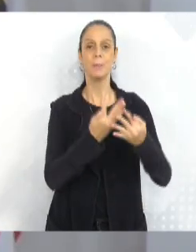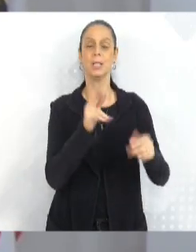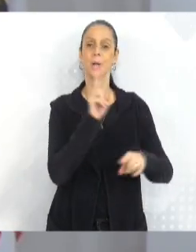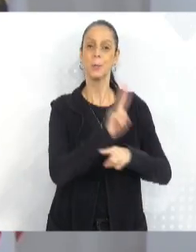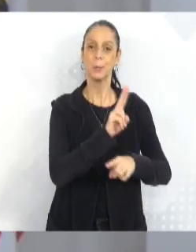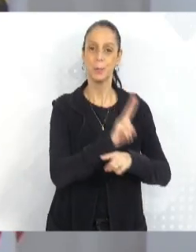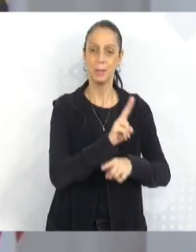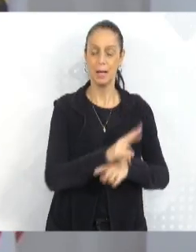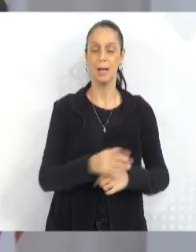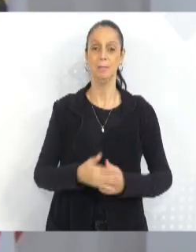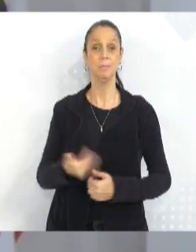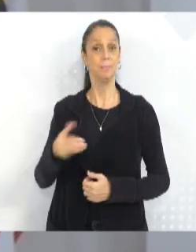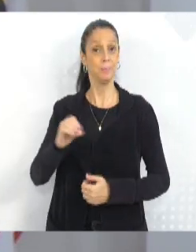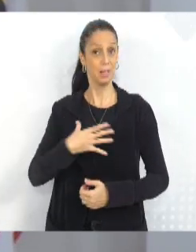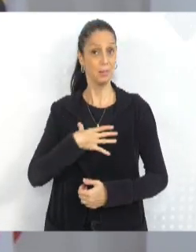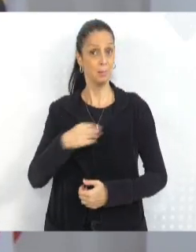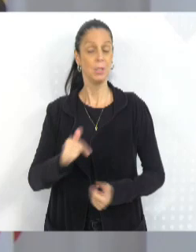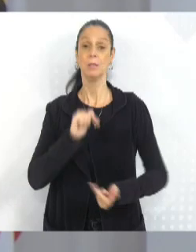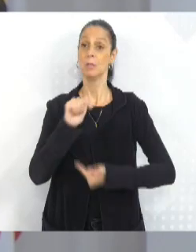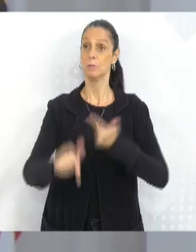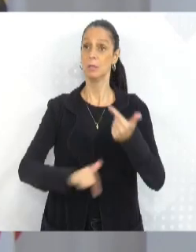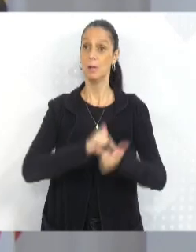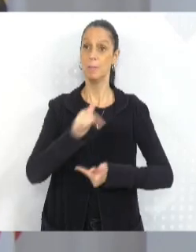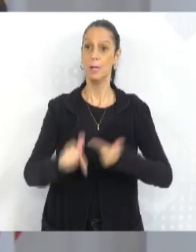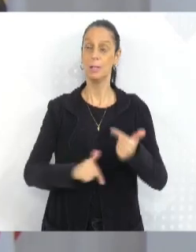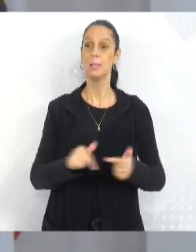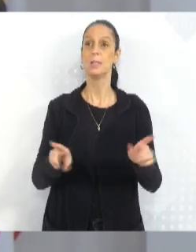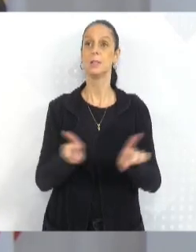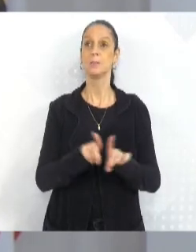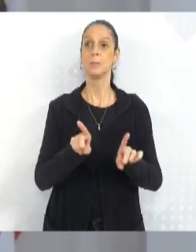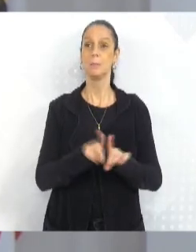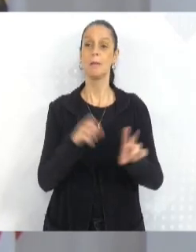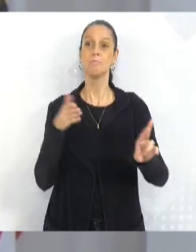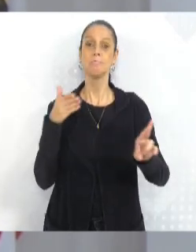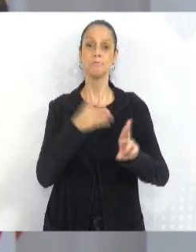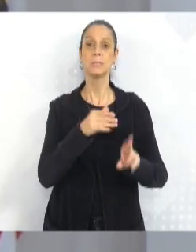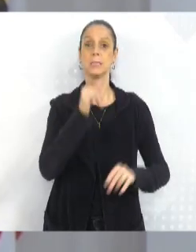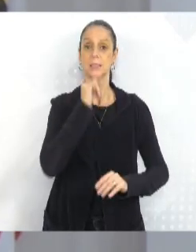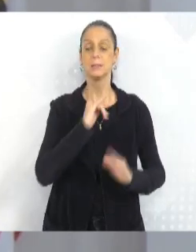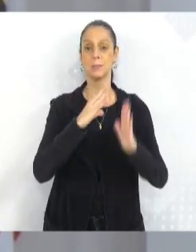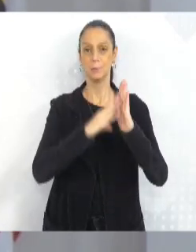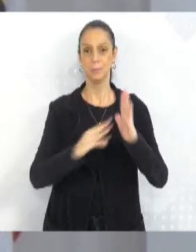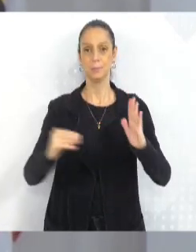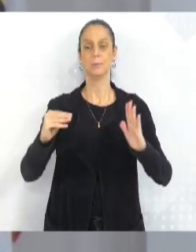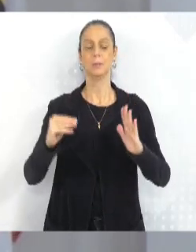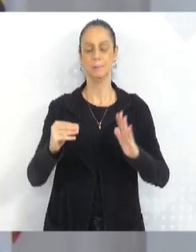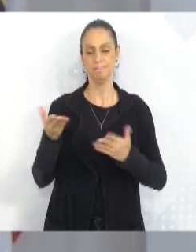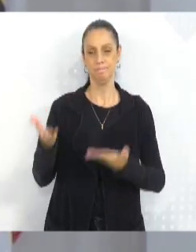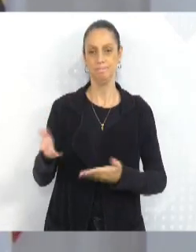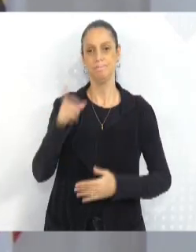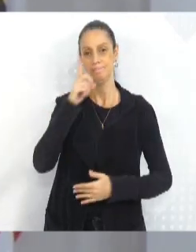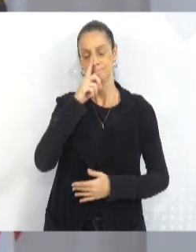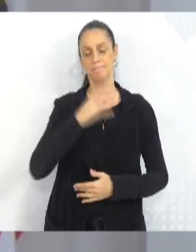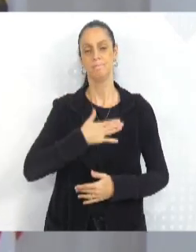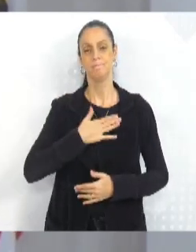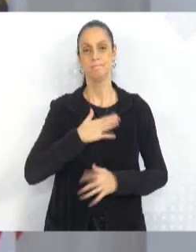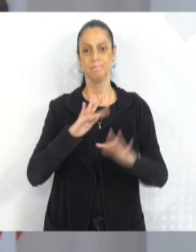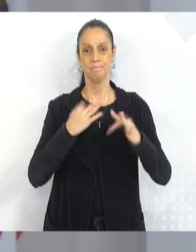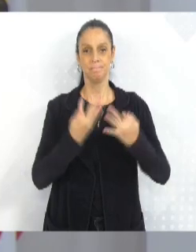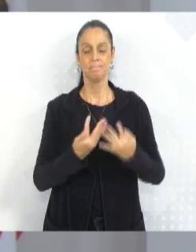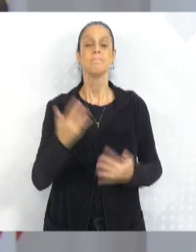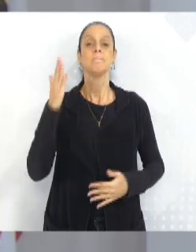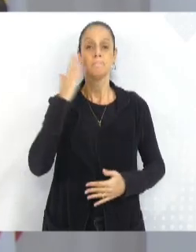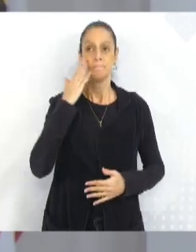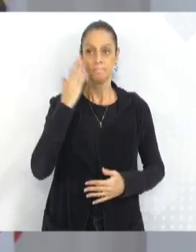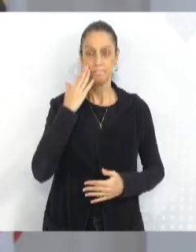os dez filhos que estão trabalhando, e que são exemplo, né? Para minha mãe, para a nossa família. Eu sei que muitos